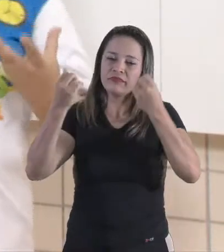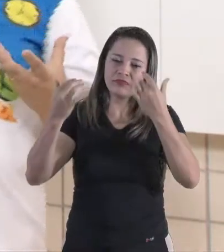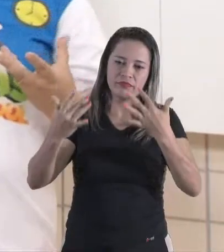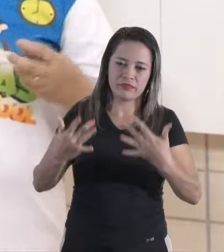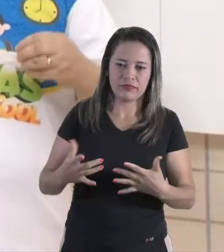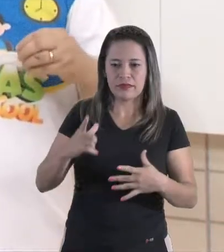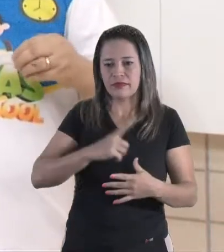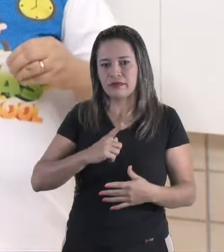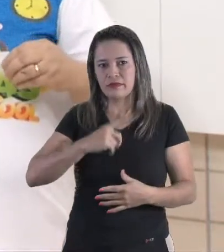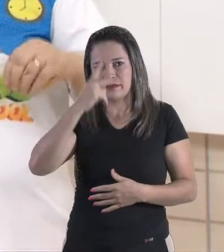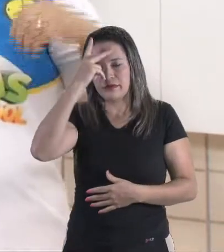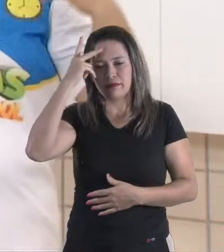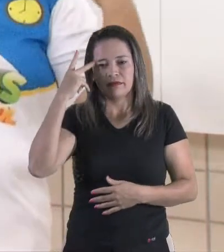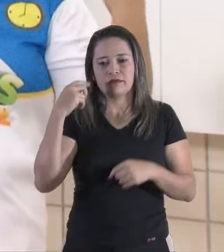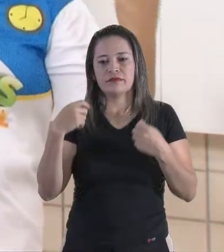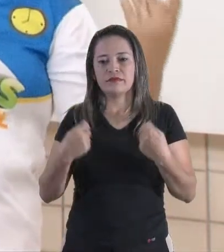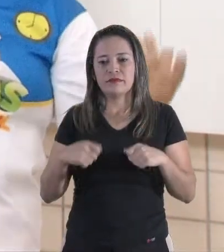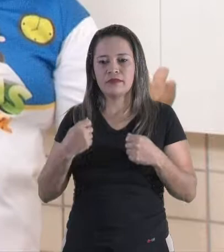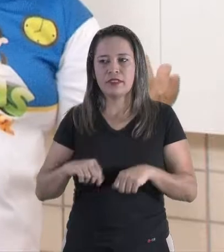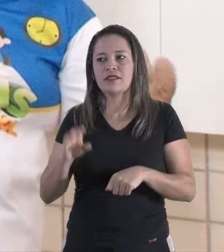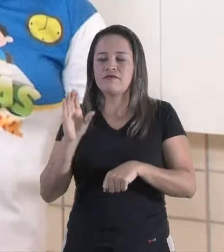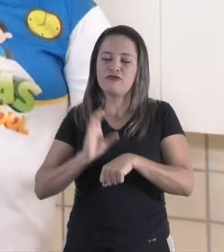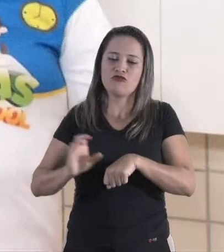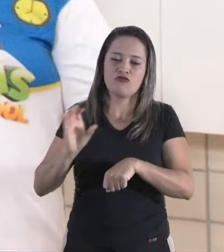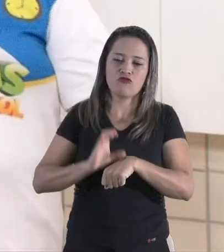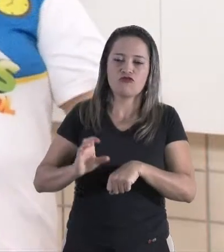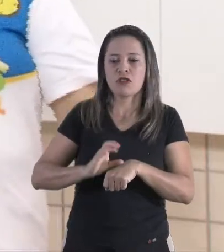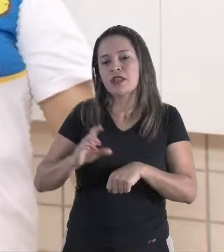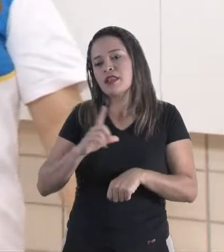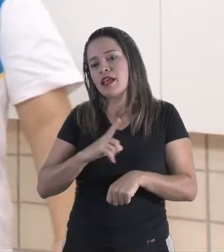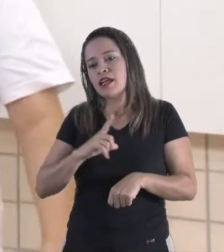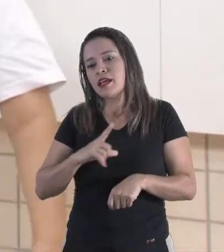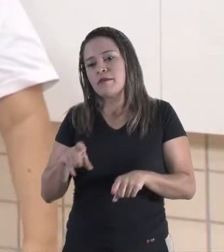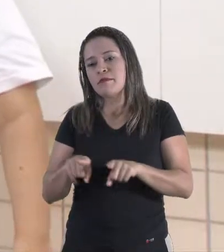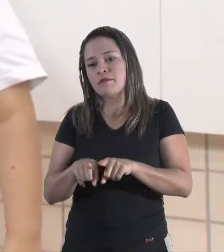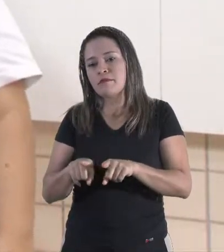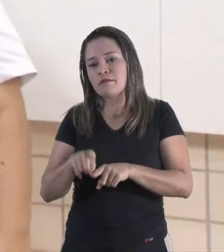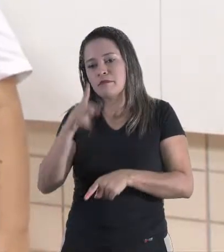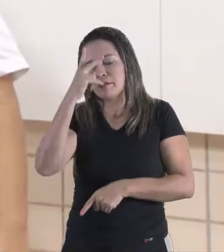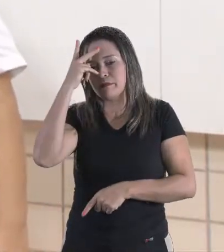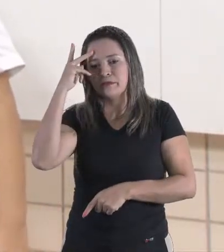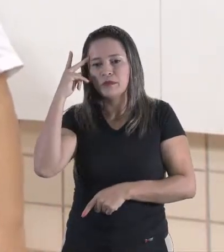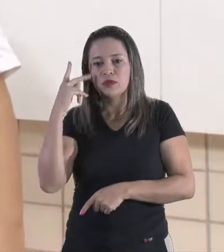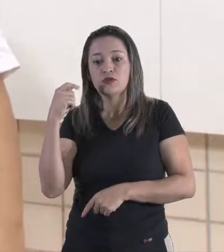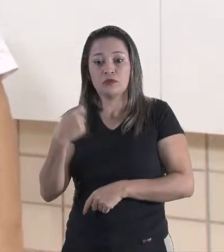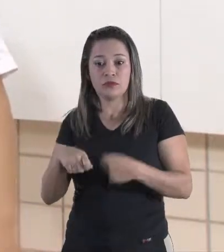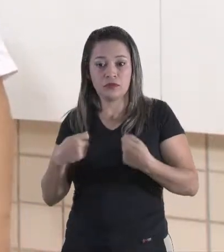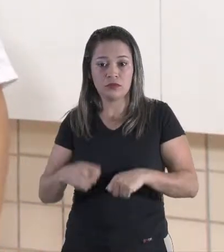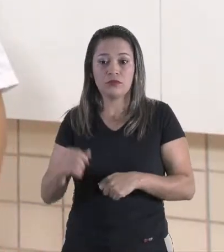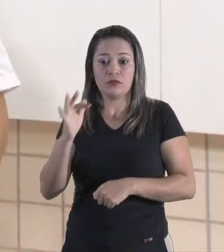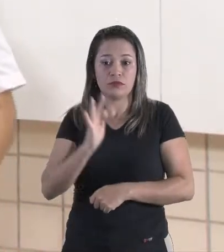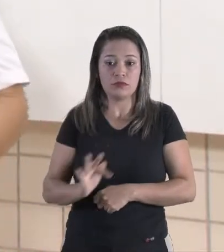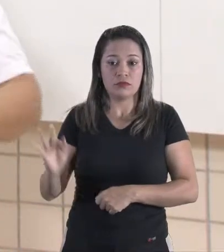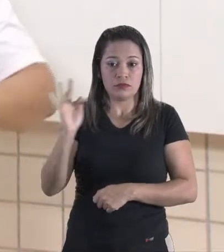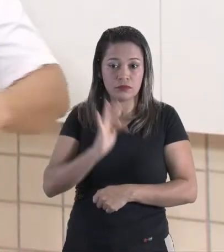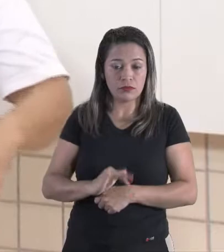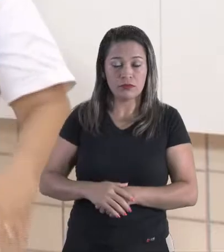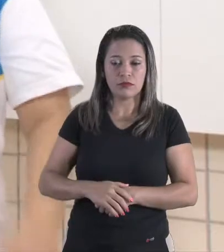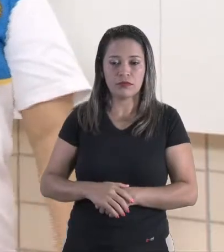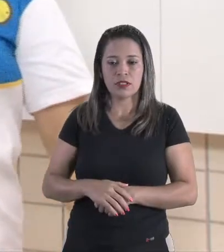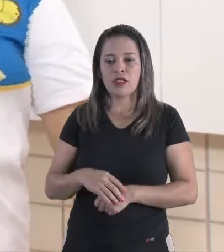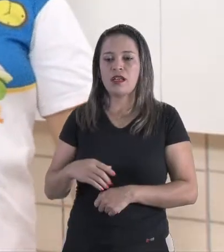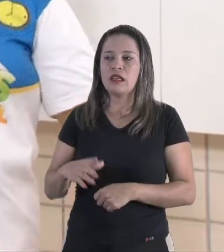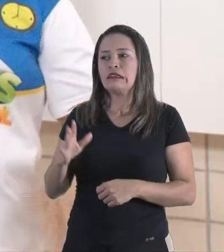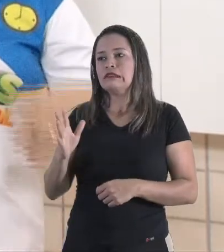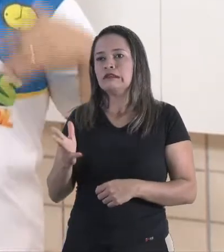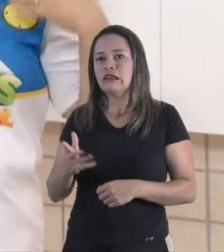tem pessoas que precisaram fazer cursos e tem o que precisou fazer uma faculdade. Isso é, ele saiu